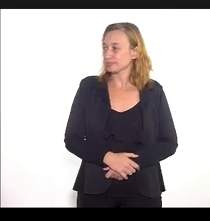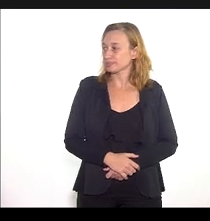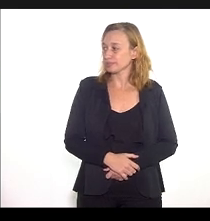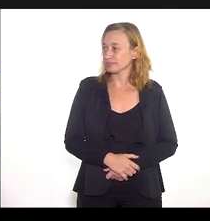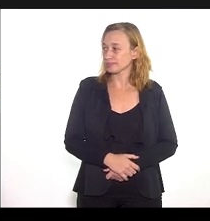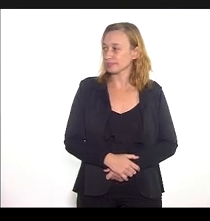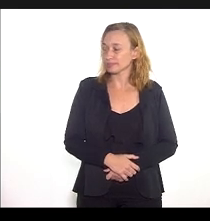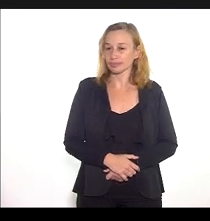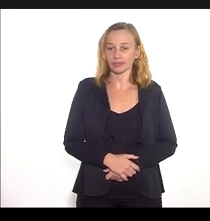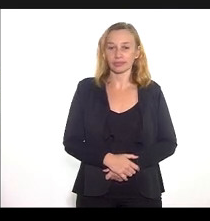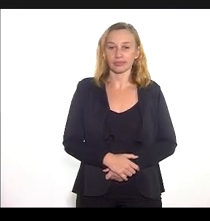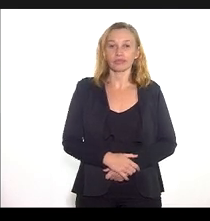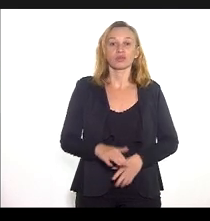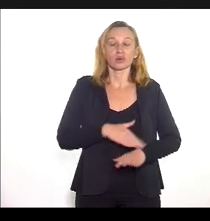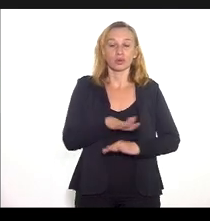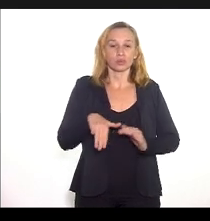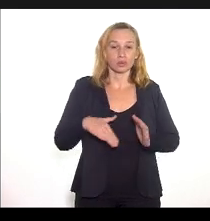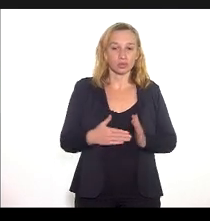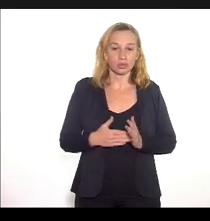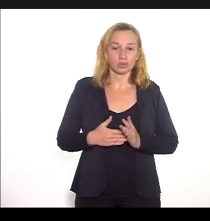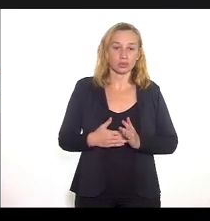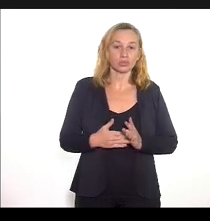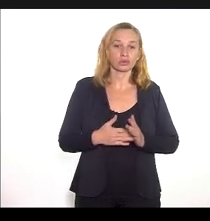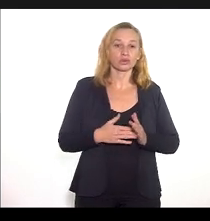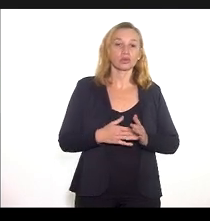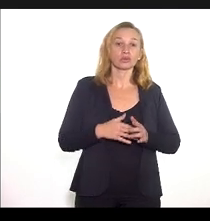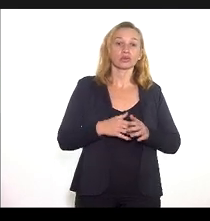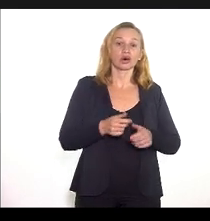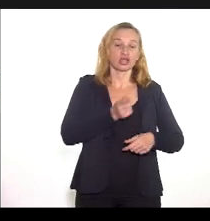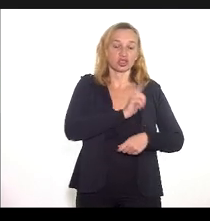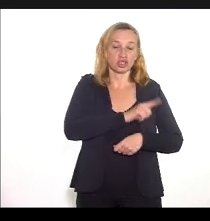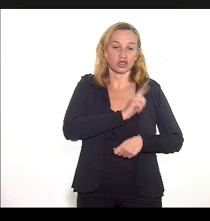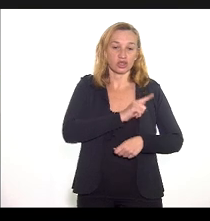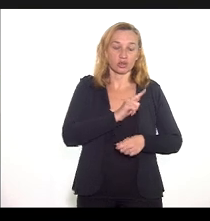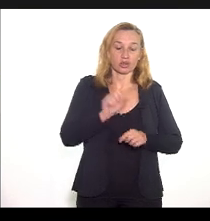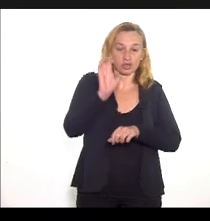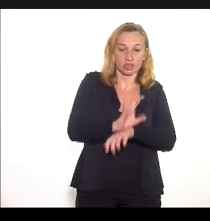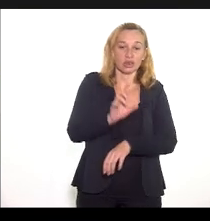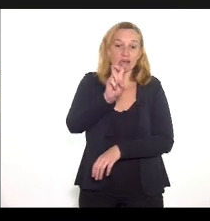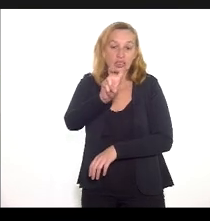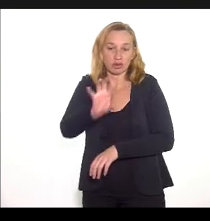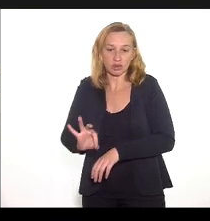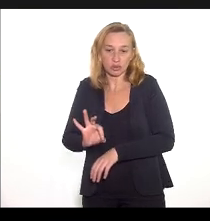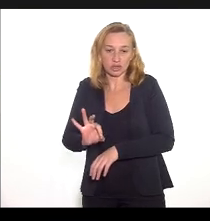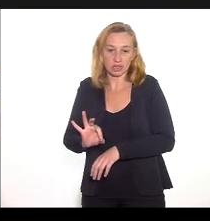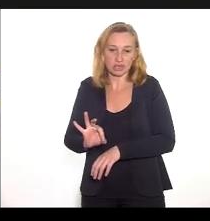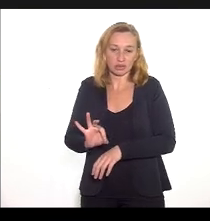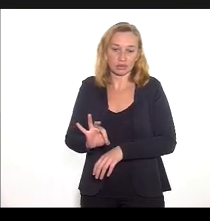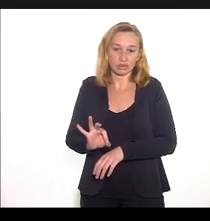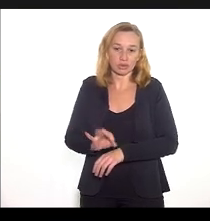O total de estabelecimentos sobre gestão estadual cerca de 50% são